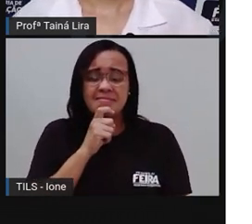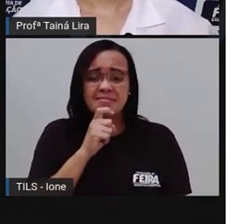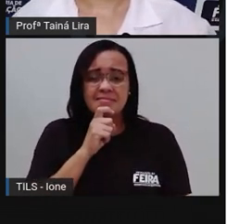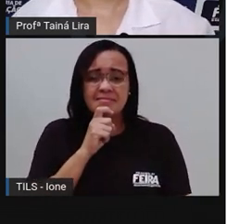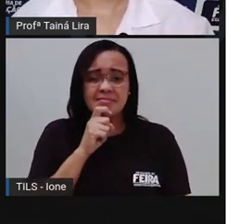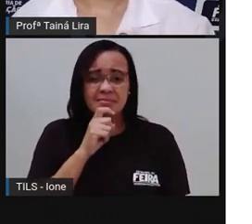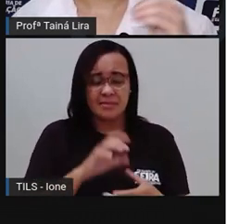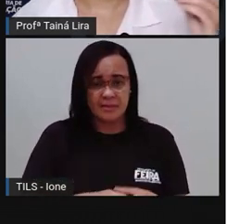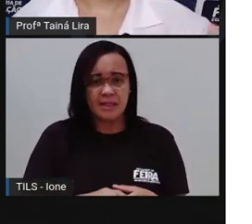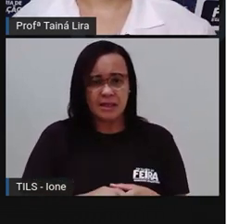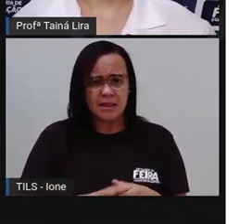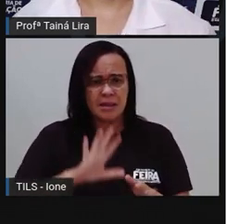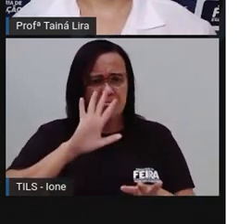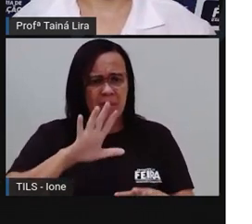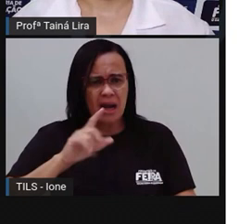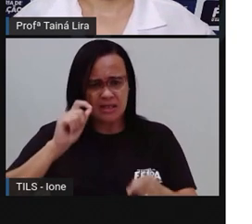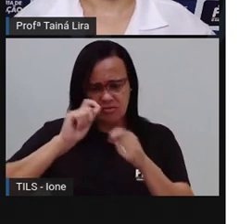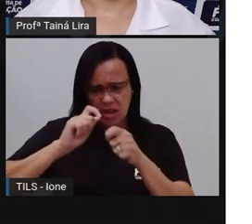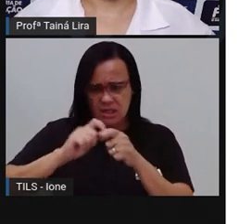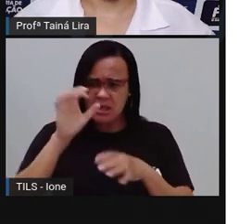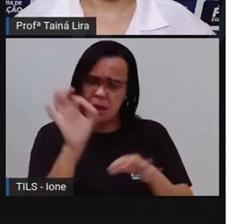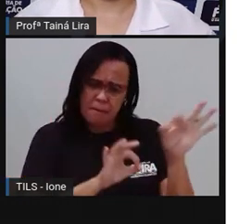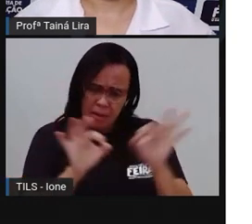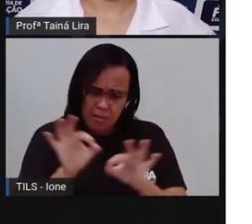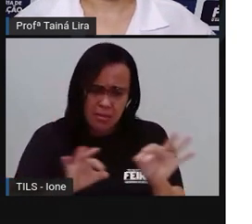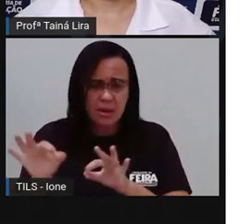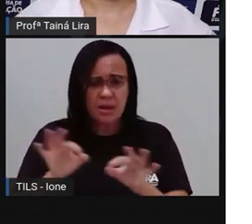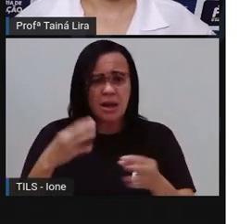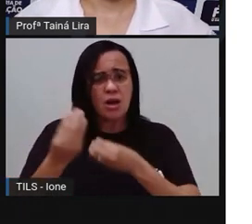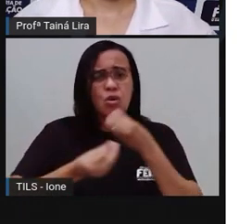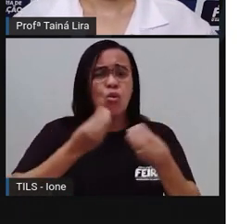O modo de fazer, vamos lá?